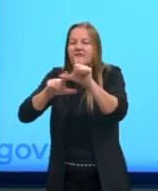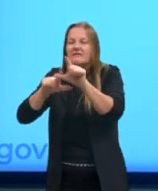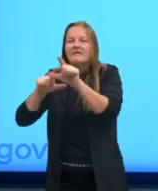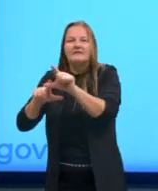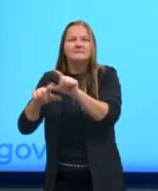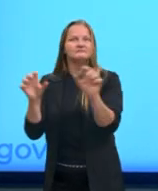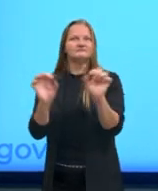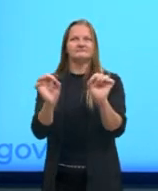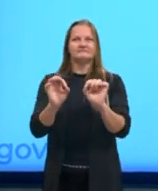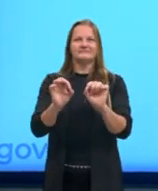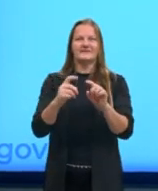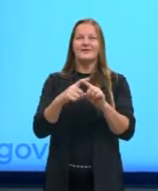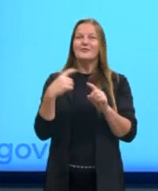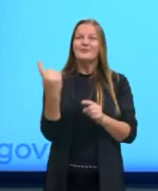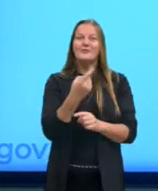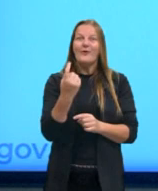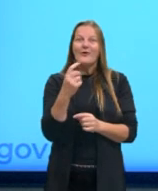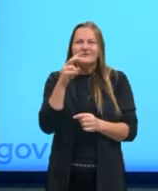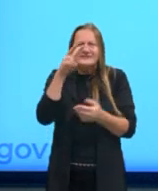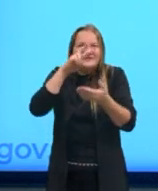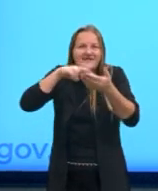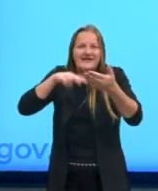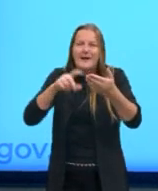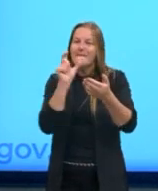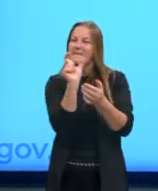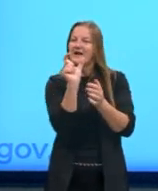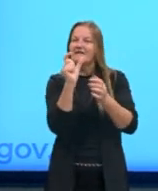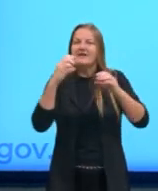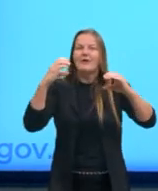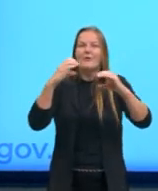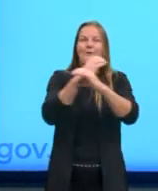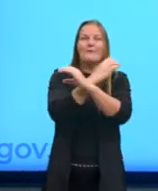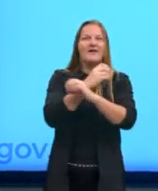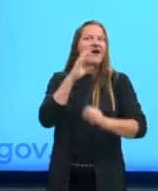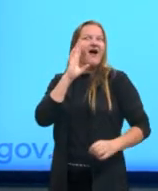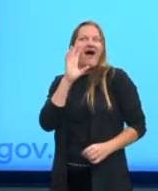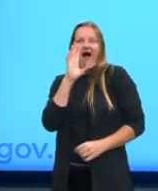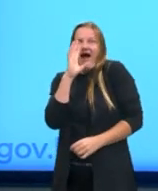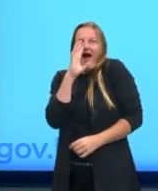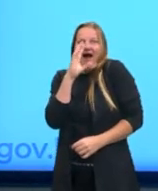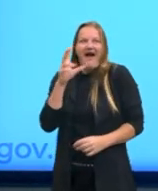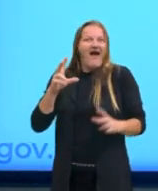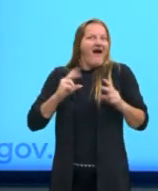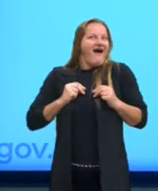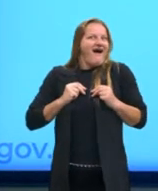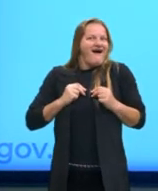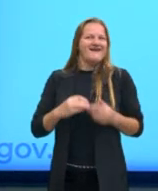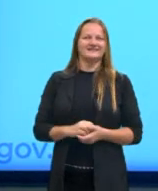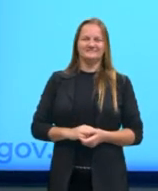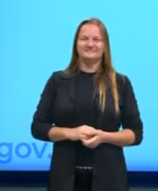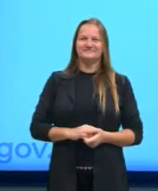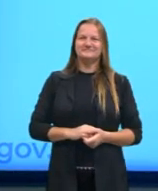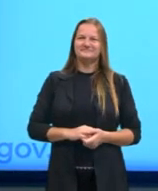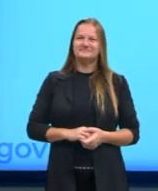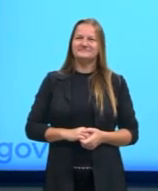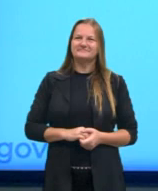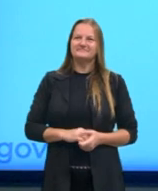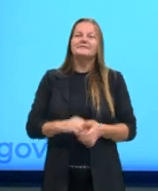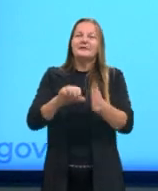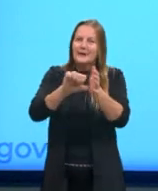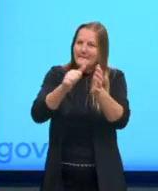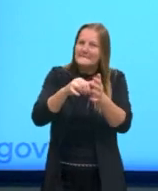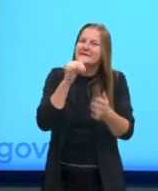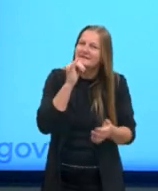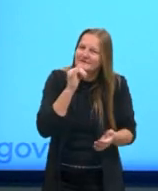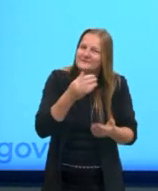mas a palavra como um todo. Show, né? Então aqui, nesse primeiro exemplo